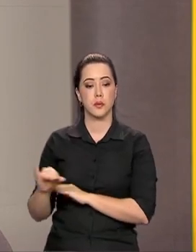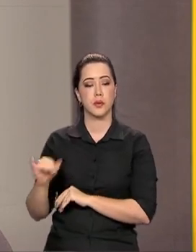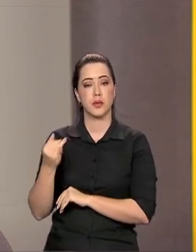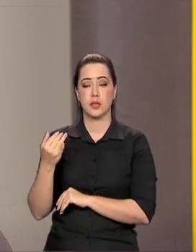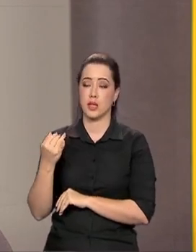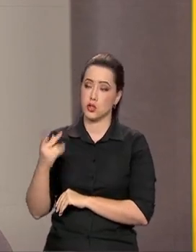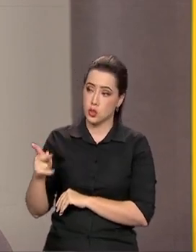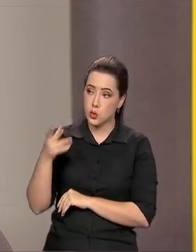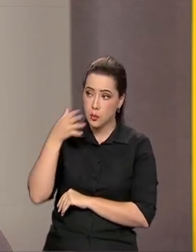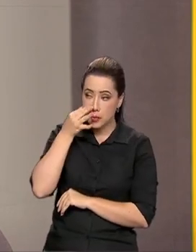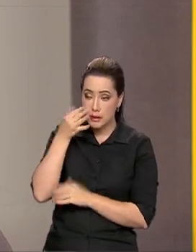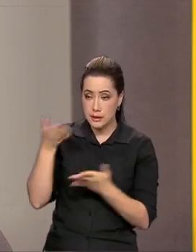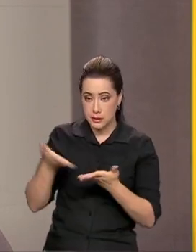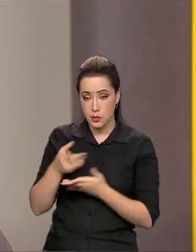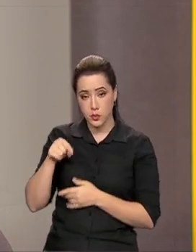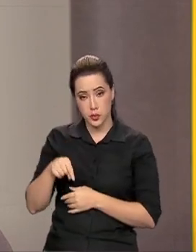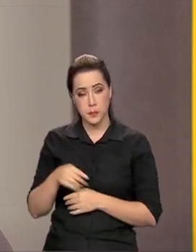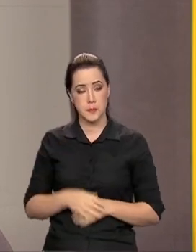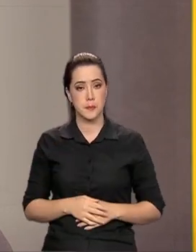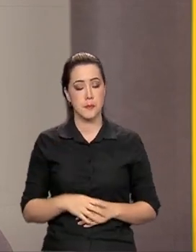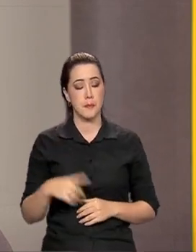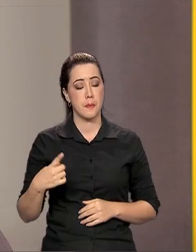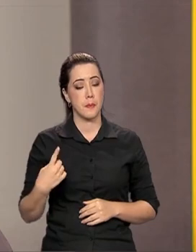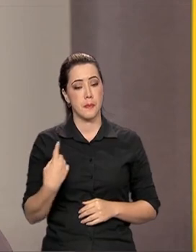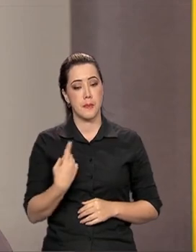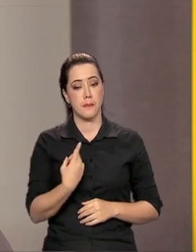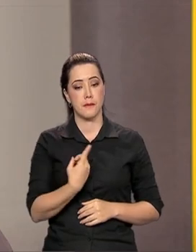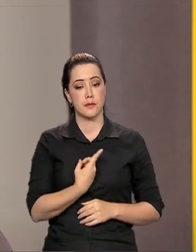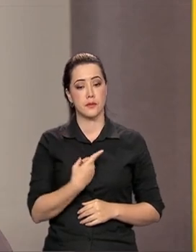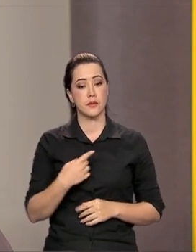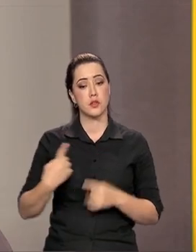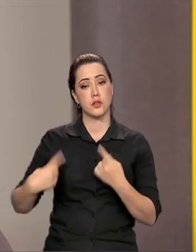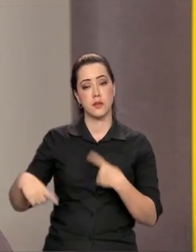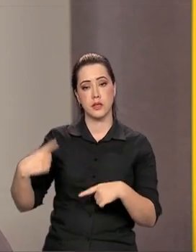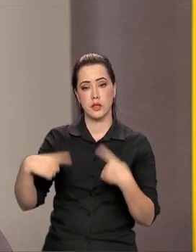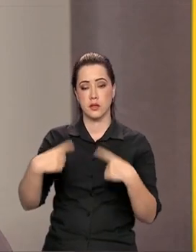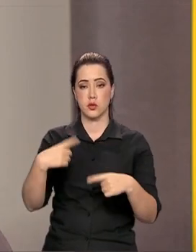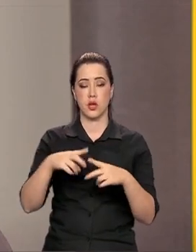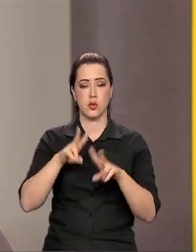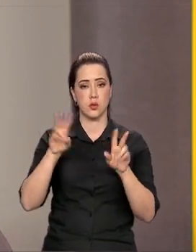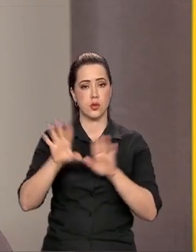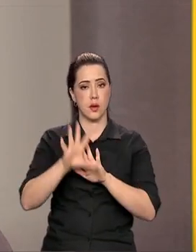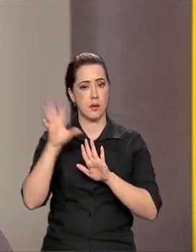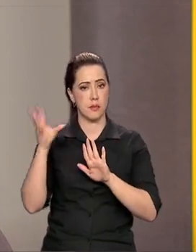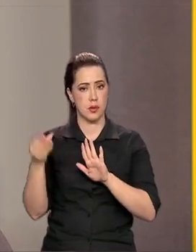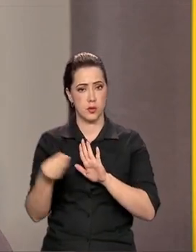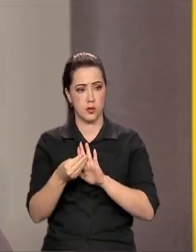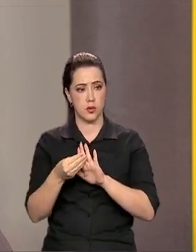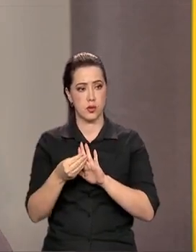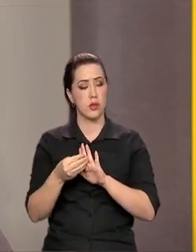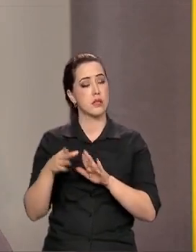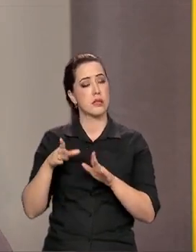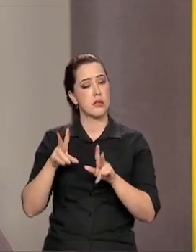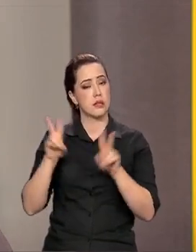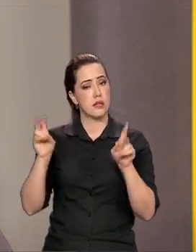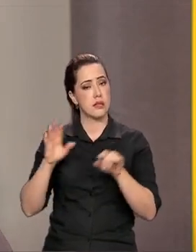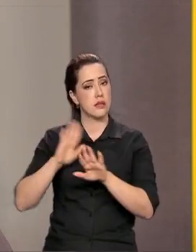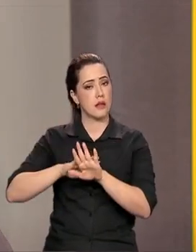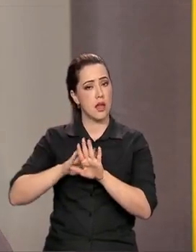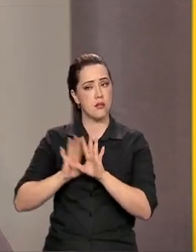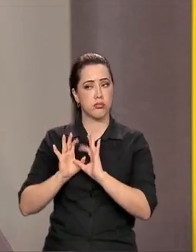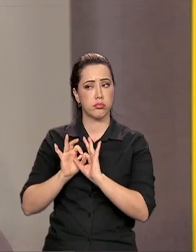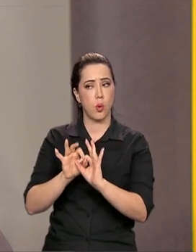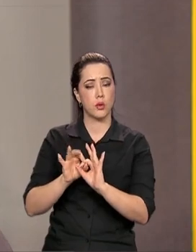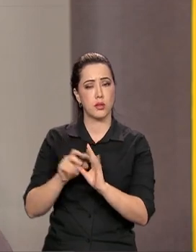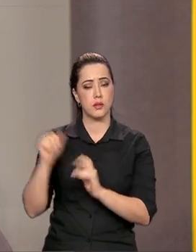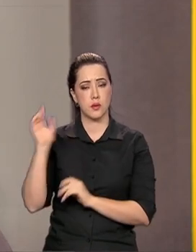presença aqui. Nós vamos ter os diálogos amazônicos dentro desse contexto de preparação para que o Brasil venha